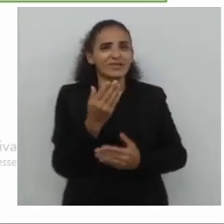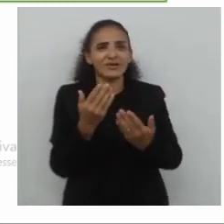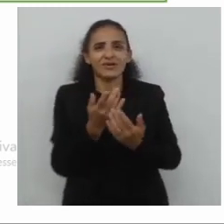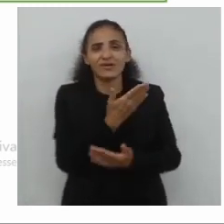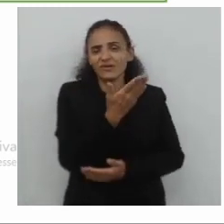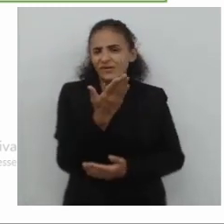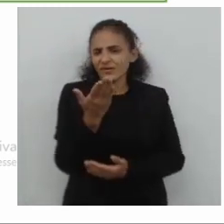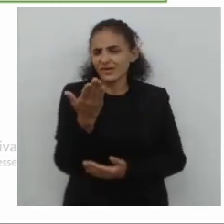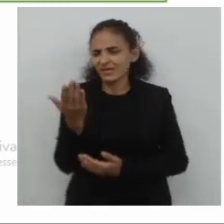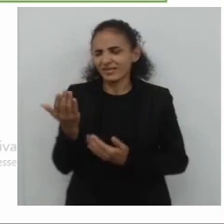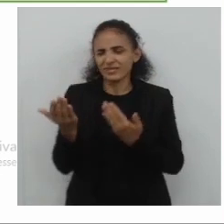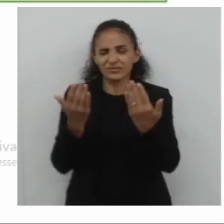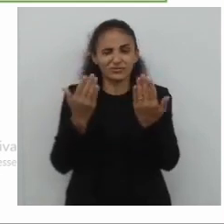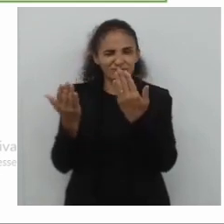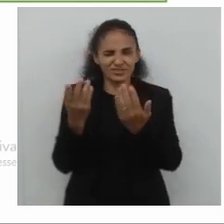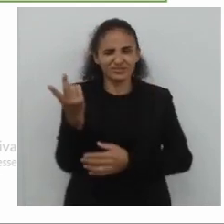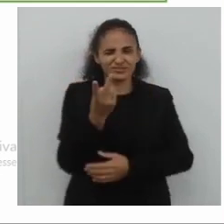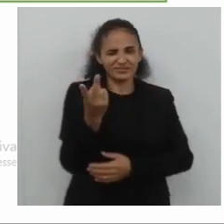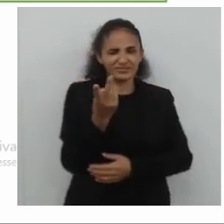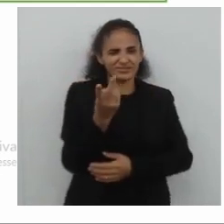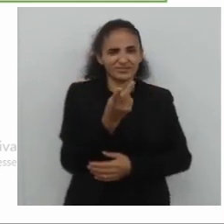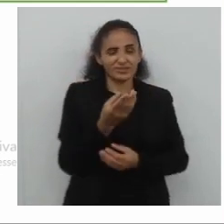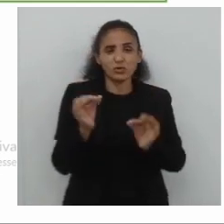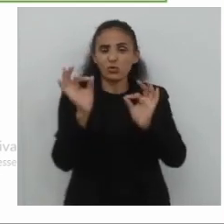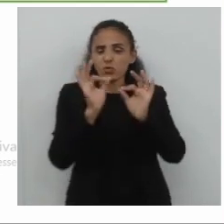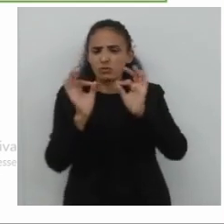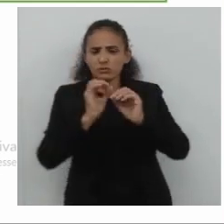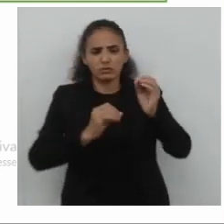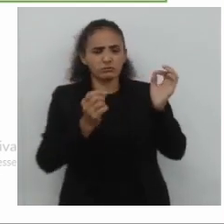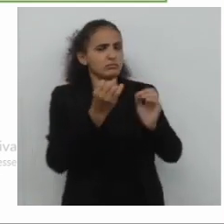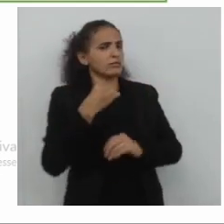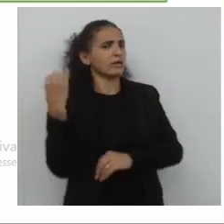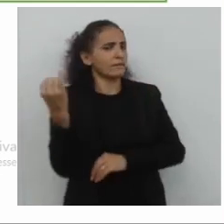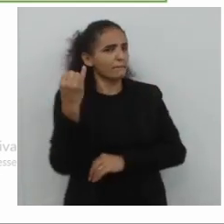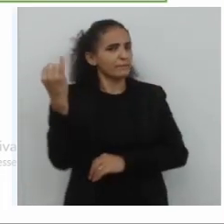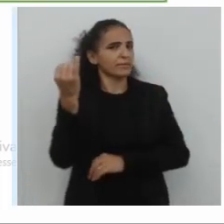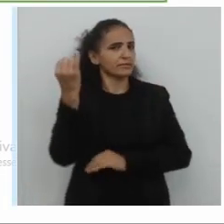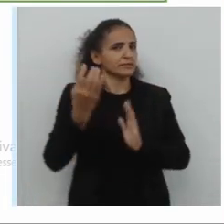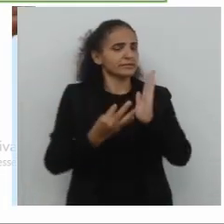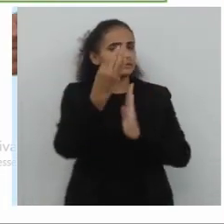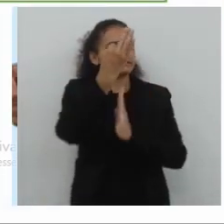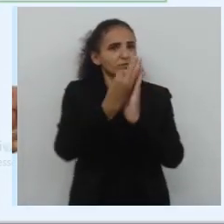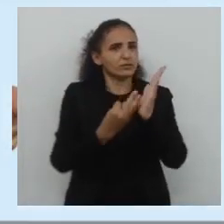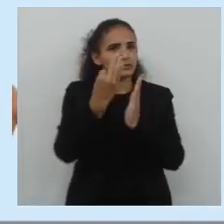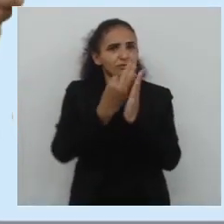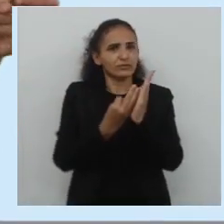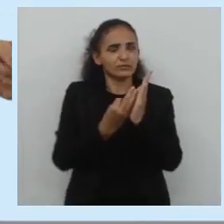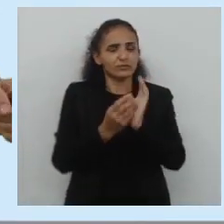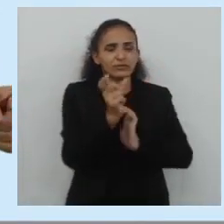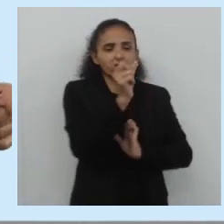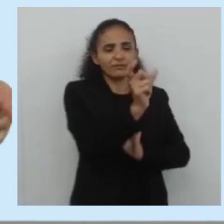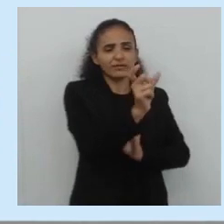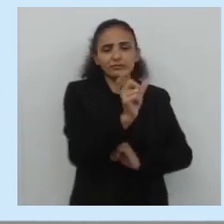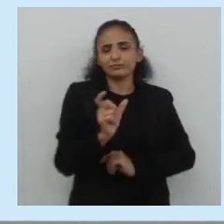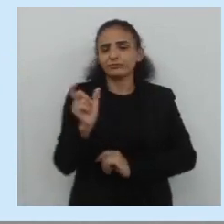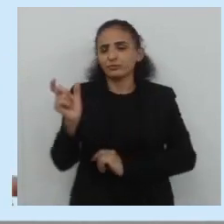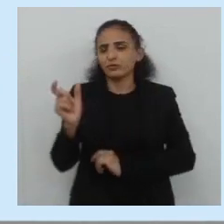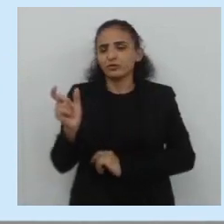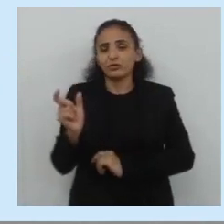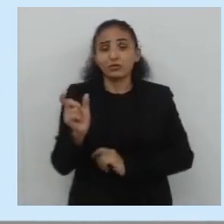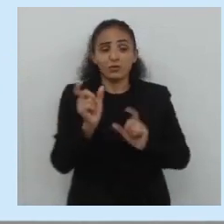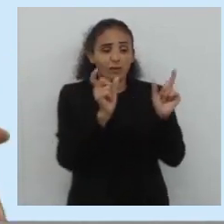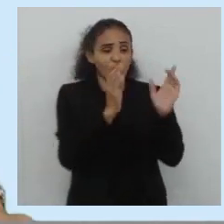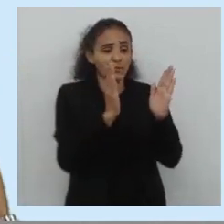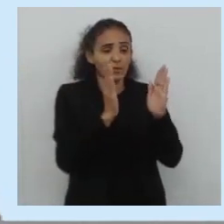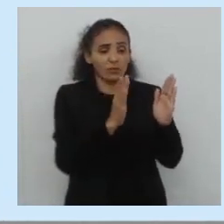intertextualidade com a Mona Lisa. É importante. Olhem aí um texto, que cita outro. Então